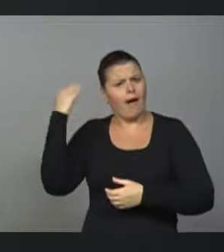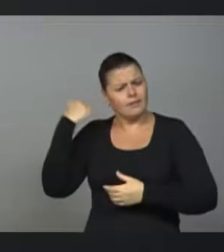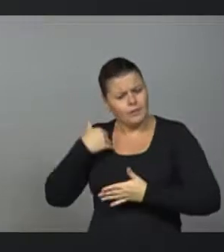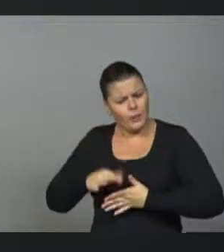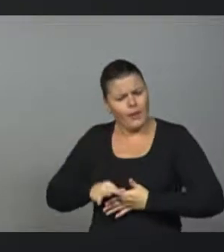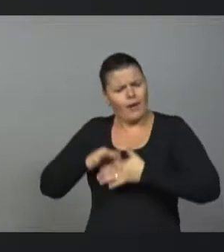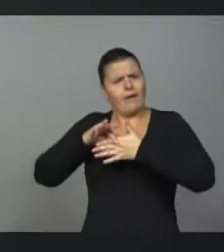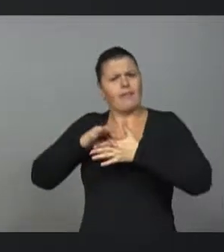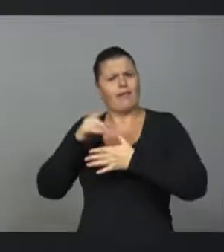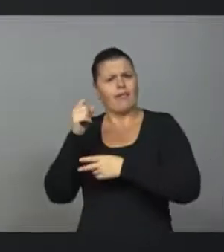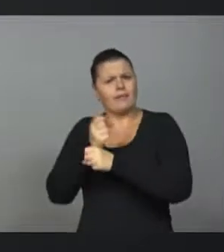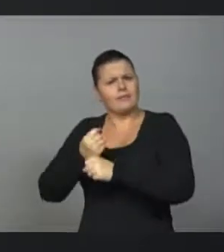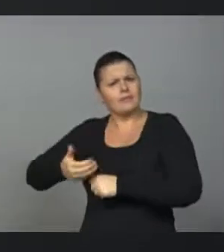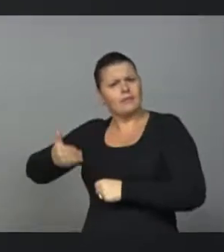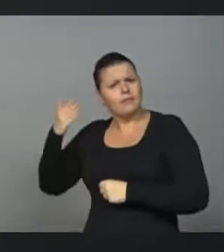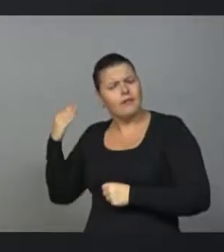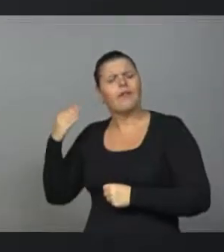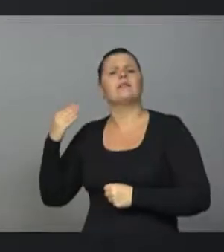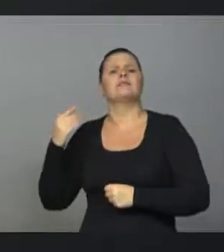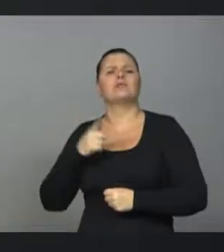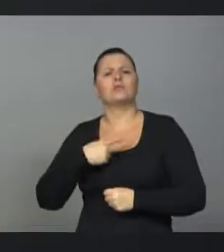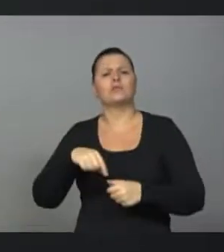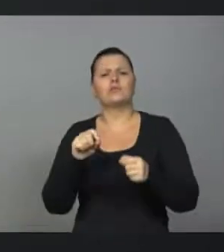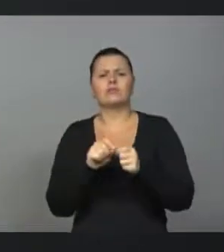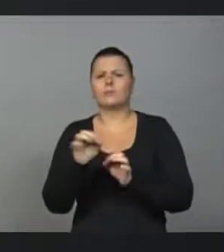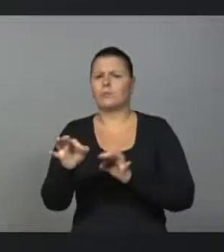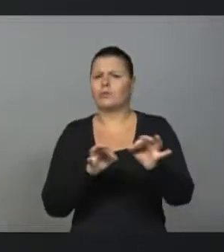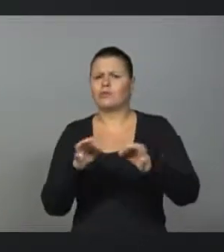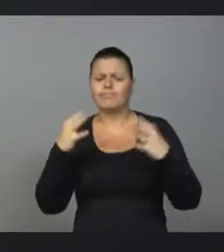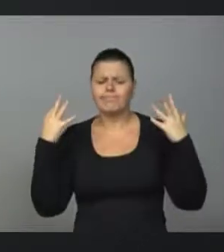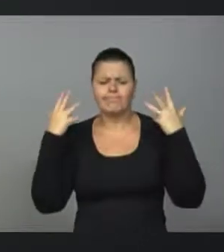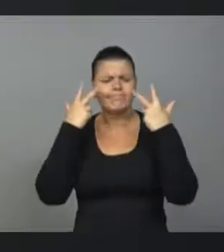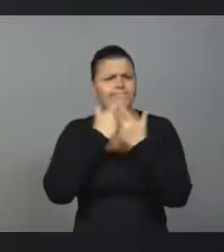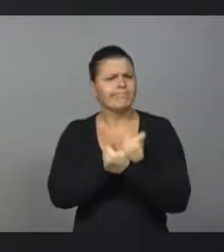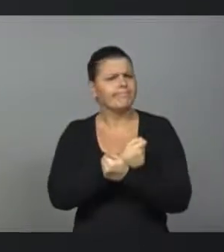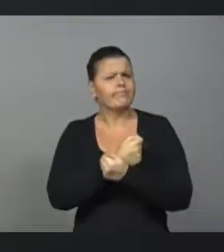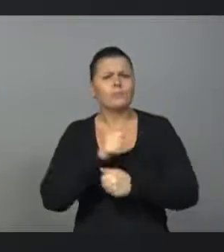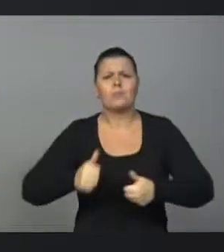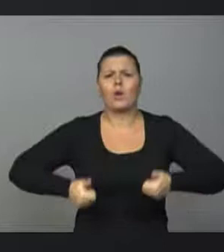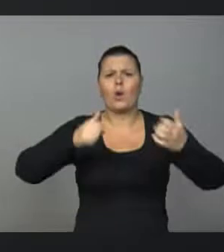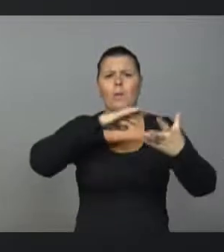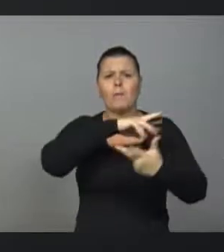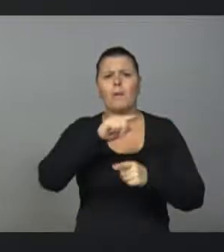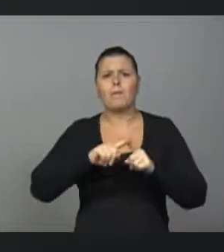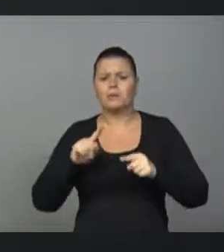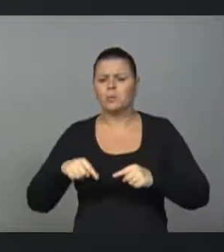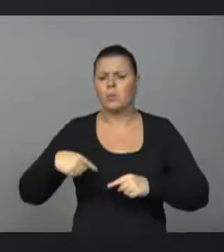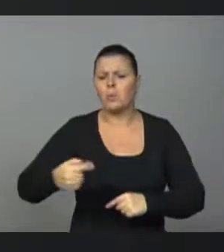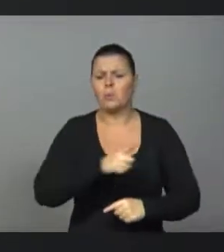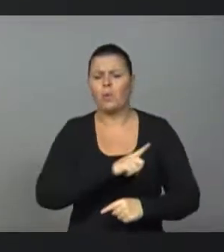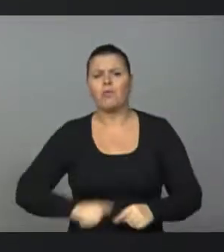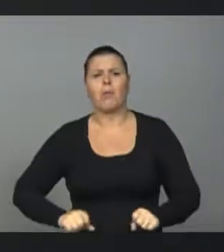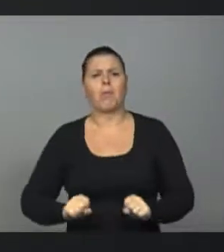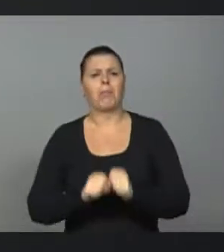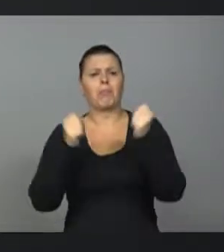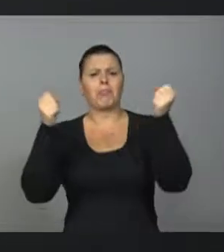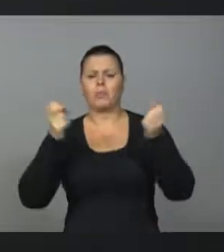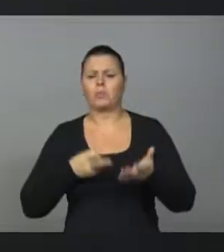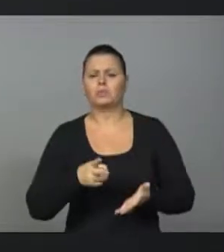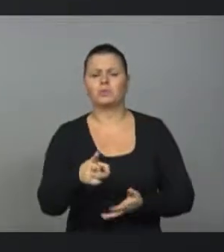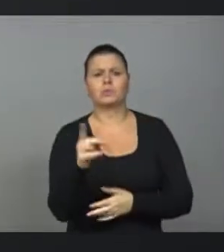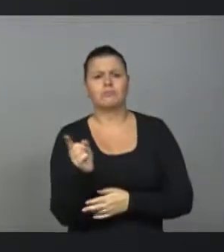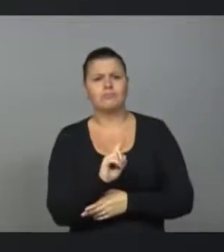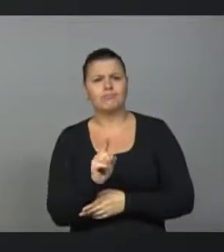anos atrás, colocamos um projeto belíssimo, inspirado no que tem de melhor no mundo e que o governador seguinte tratou de descontinuar. E